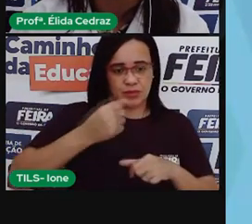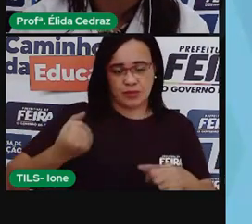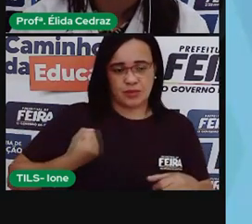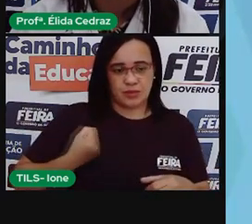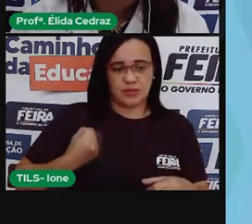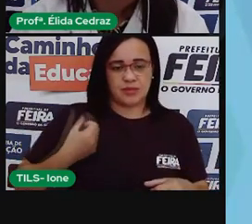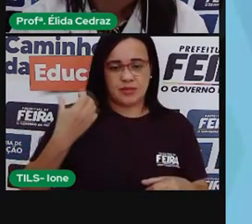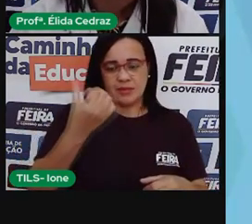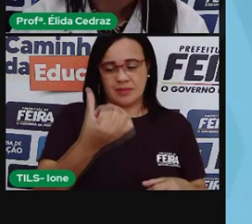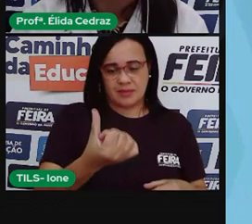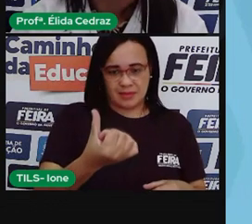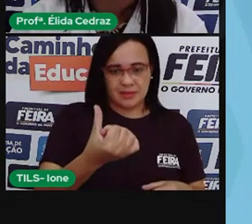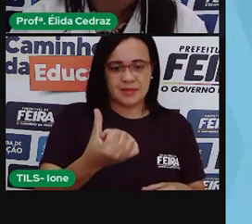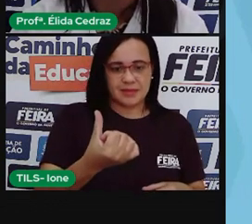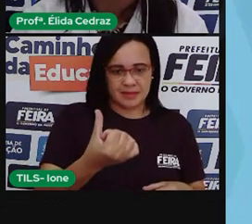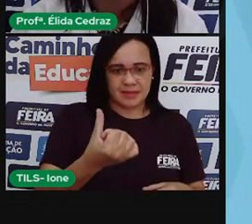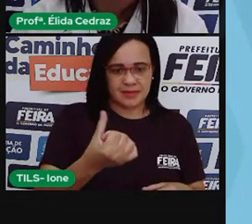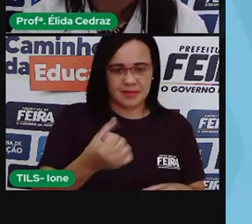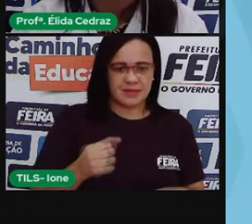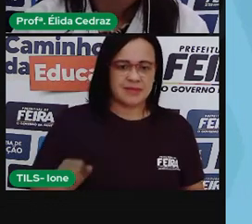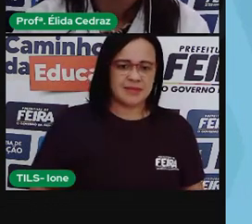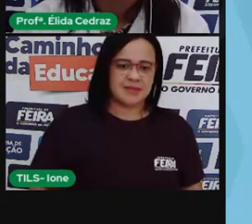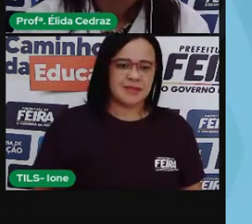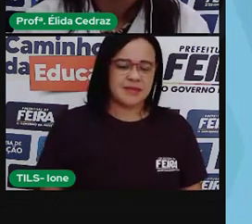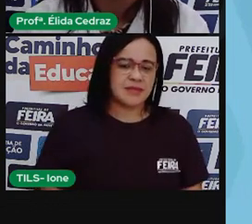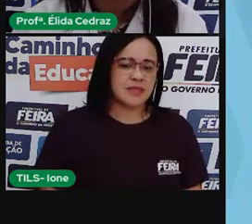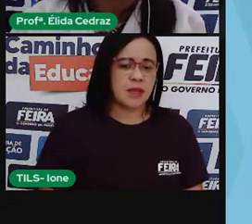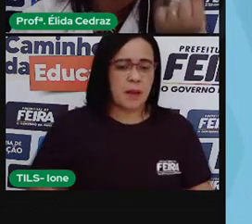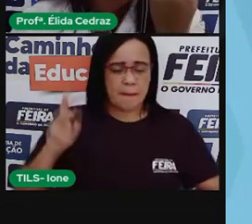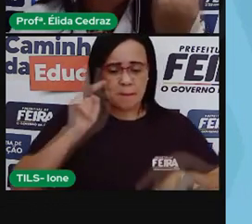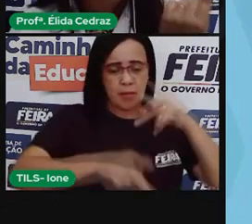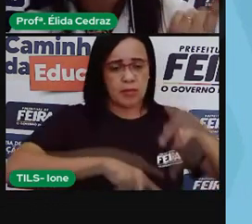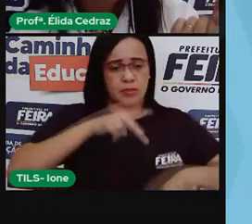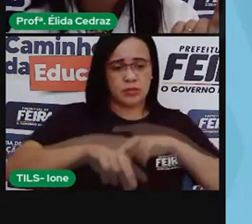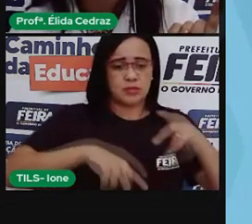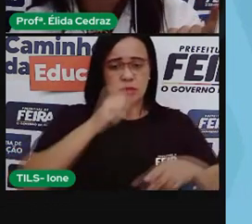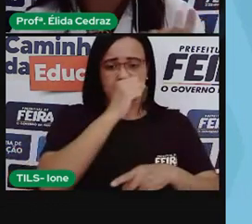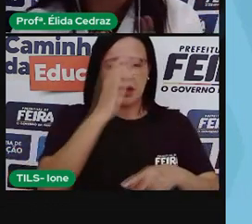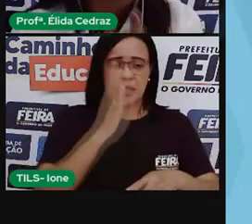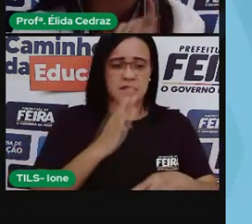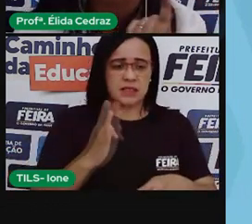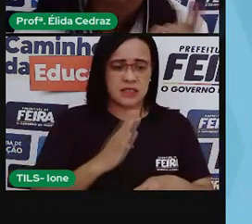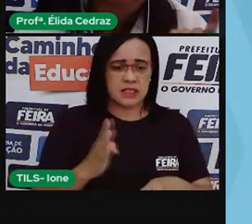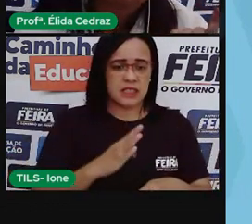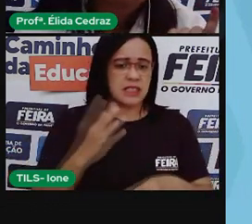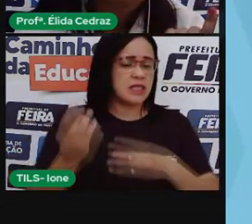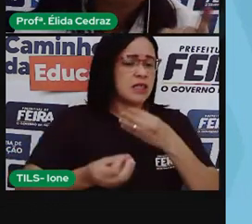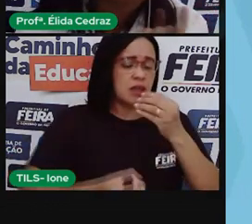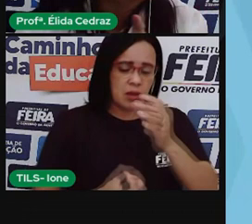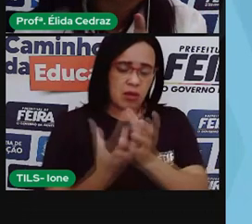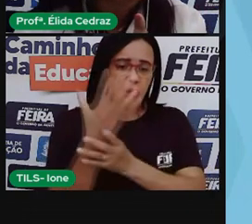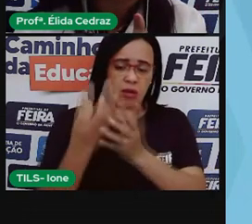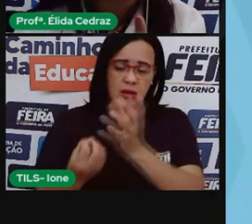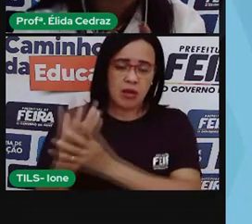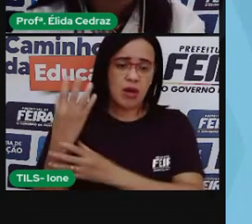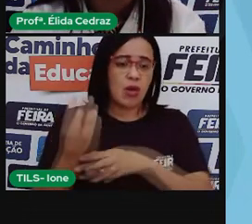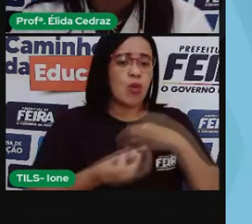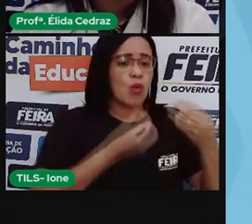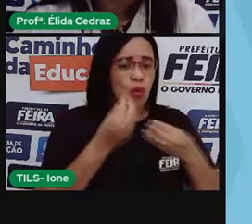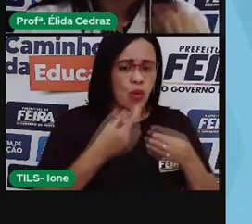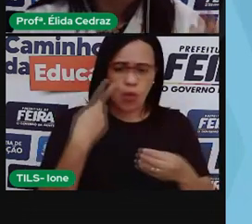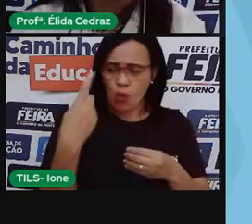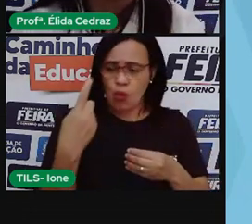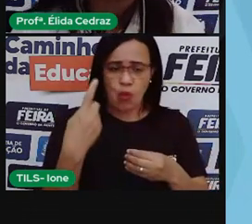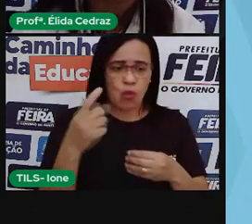Descobrimos que o povo brasileiro foi formado por uma etnia só, só um povo, formou o Brasil